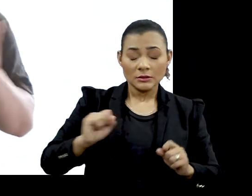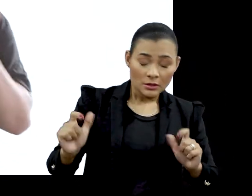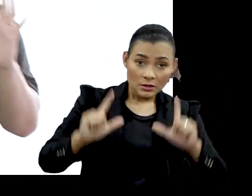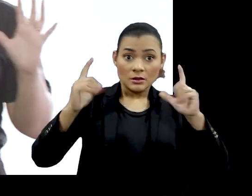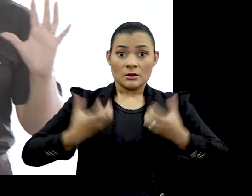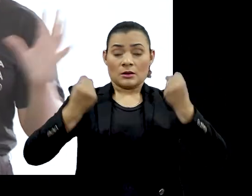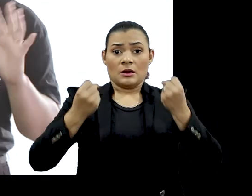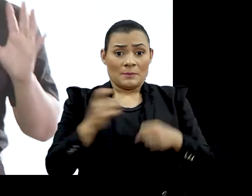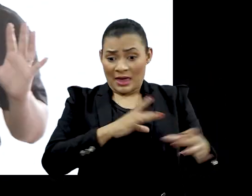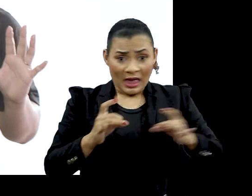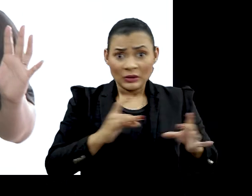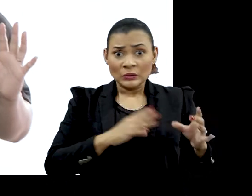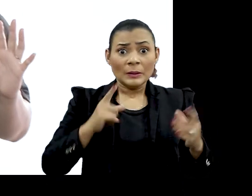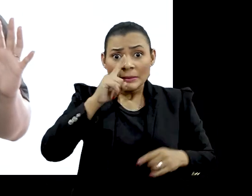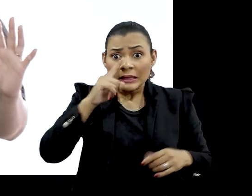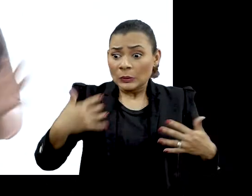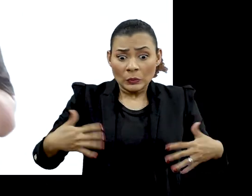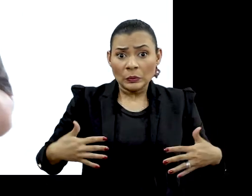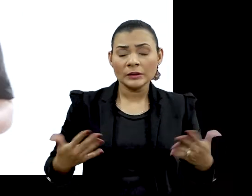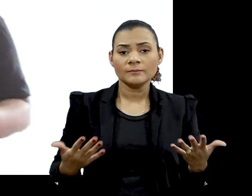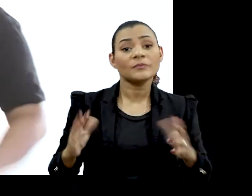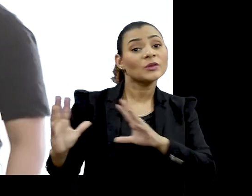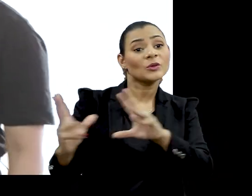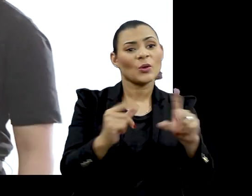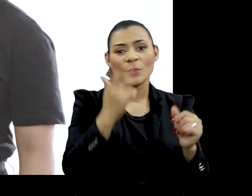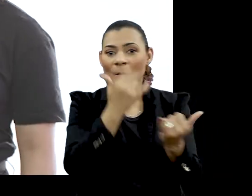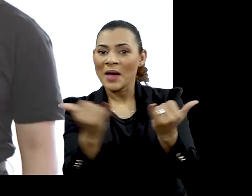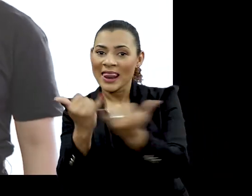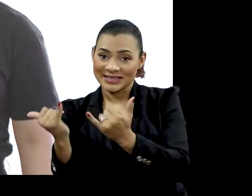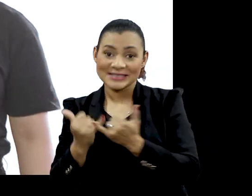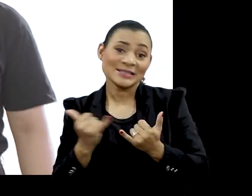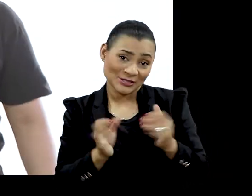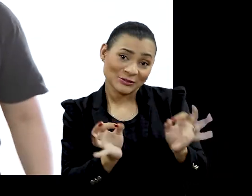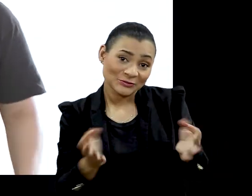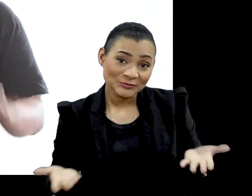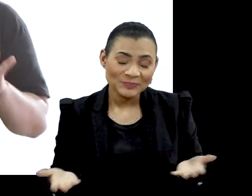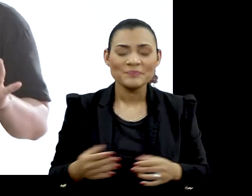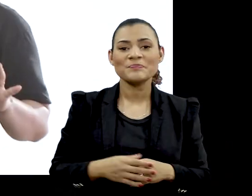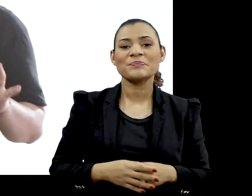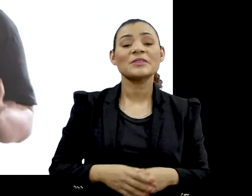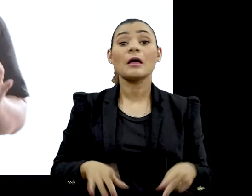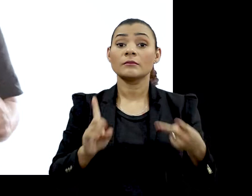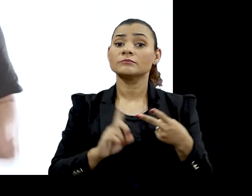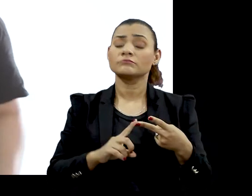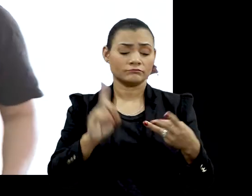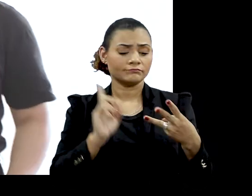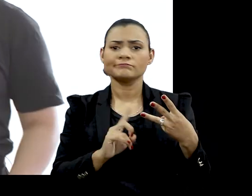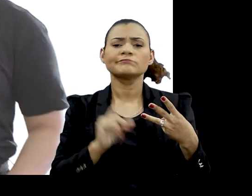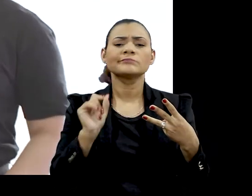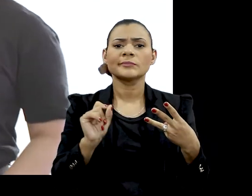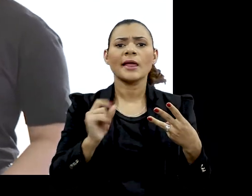me assusto, eu tenho medo, eu penso que eu posso estar em perigo Todo mundo é mais ou menos assim E por último, devemos